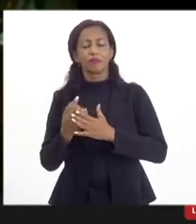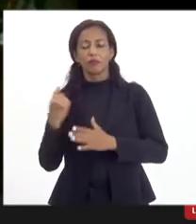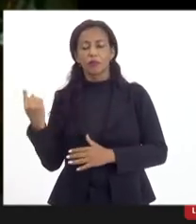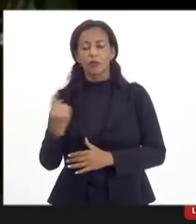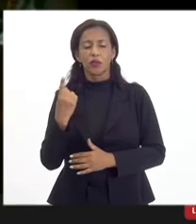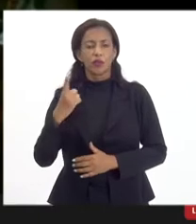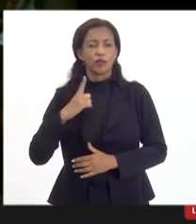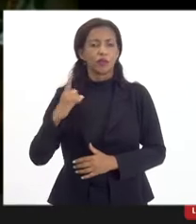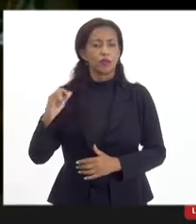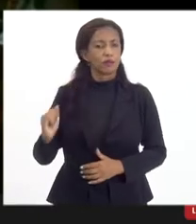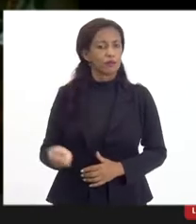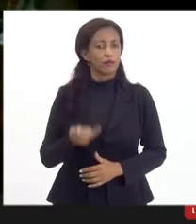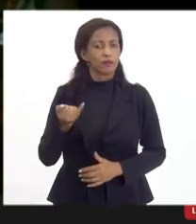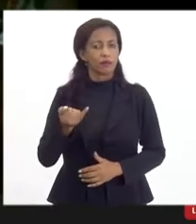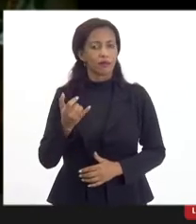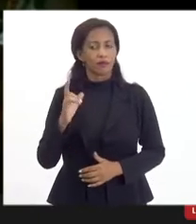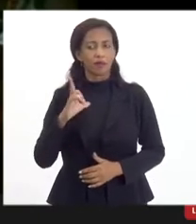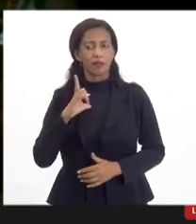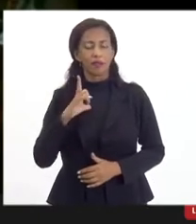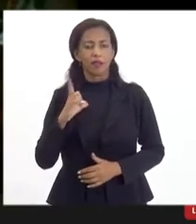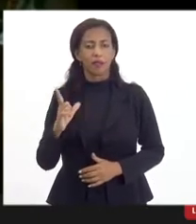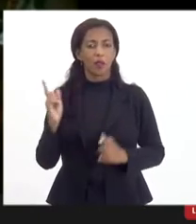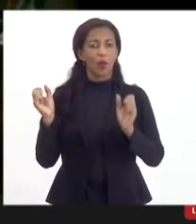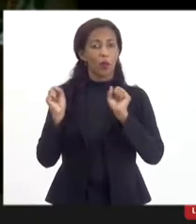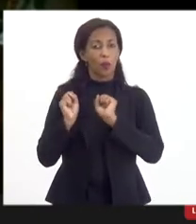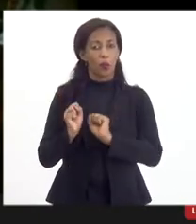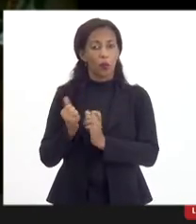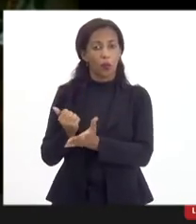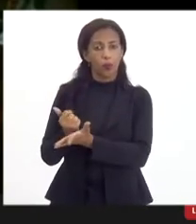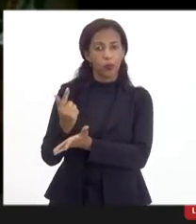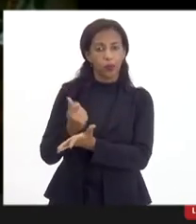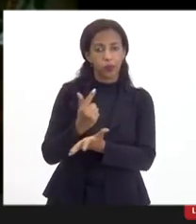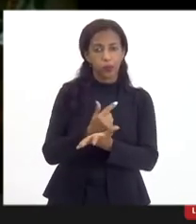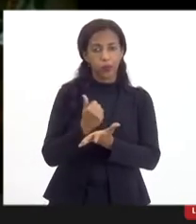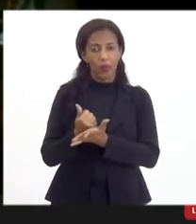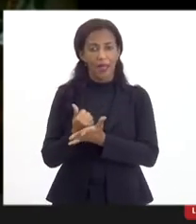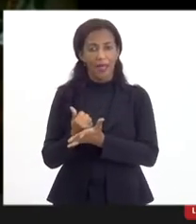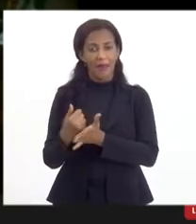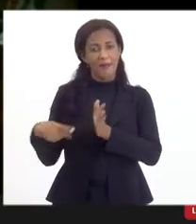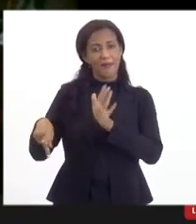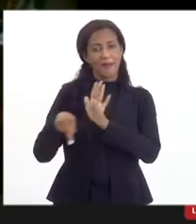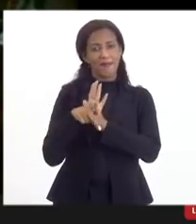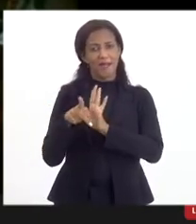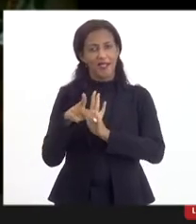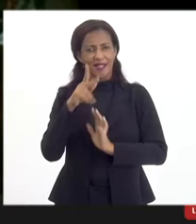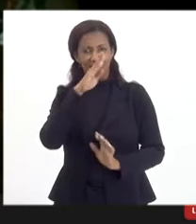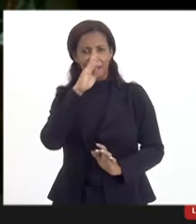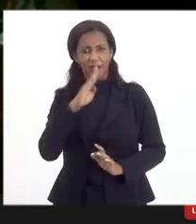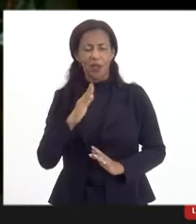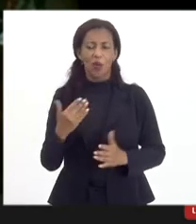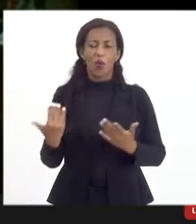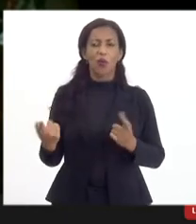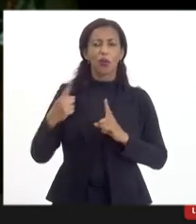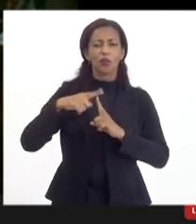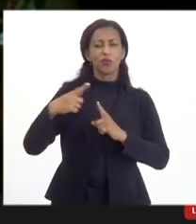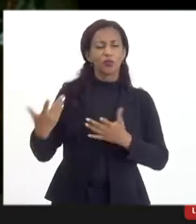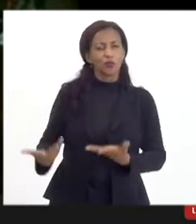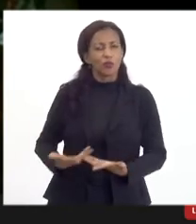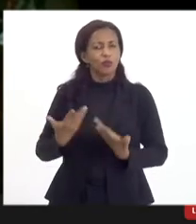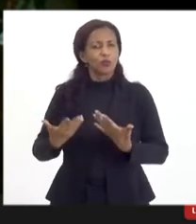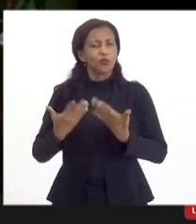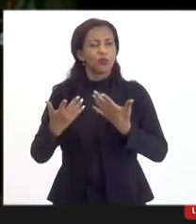tínhamos uma grande vantagem, no caso, é que o poder de compra estava na nossa mão, então, qualquer tipo de estímulo